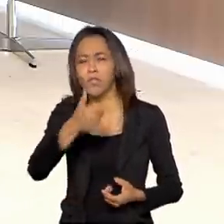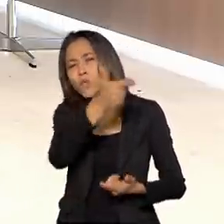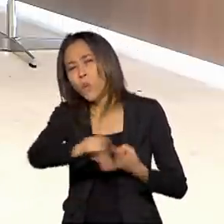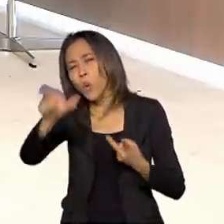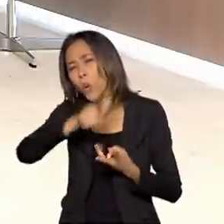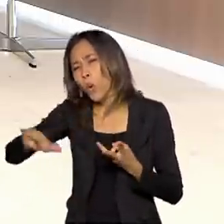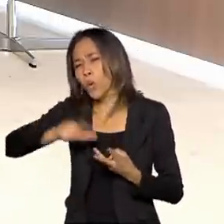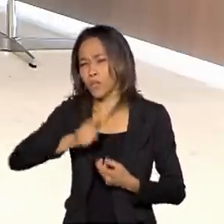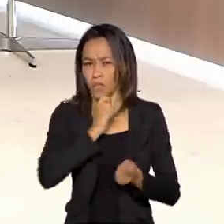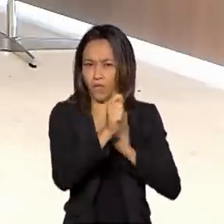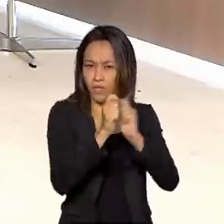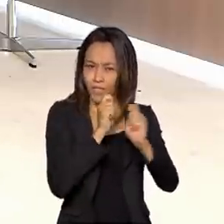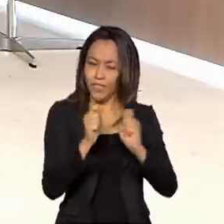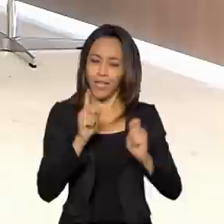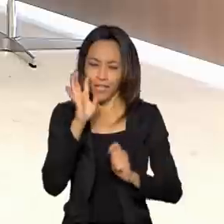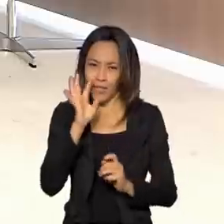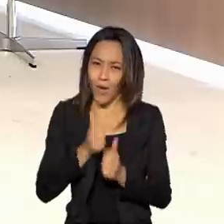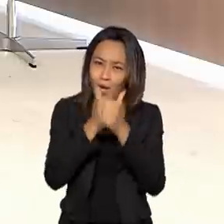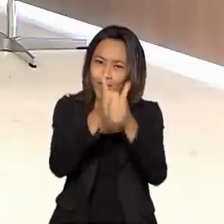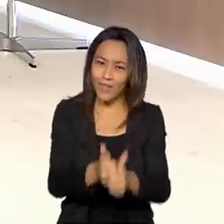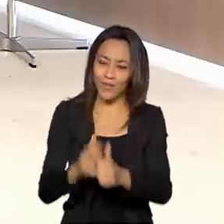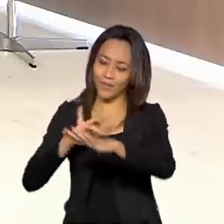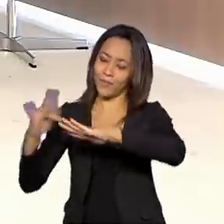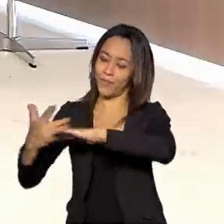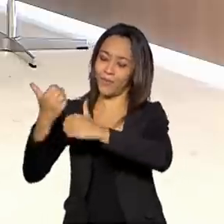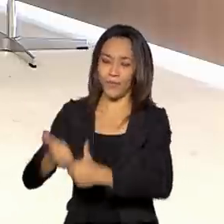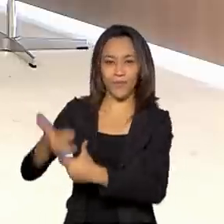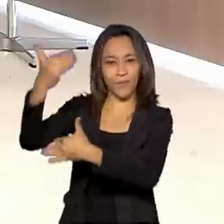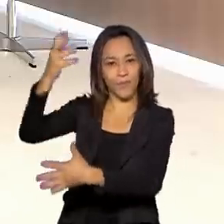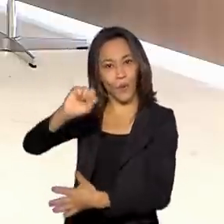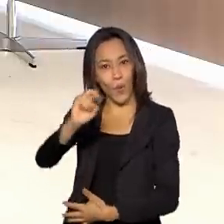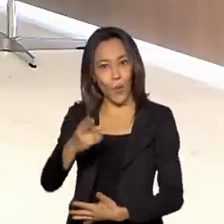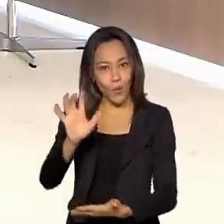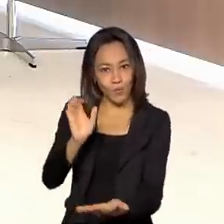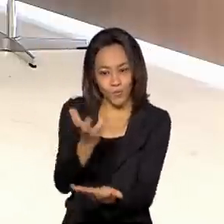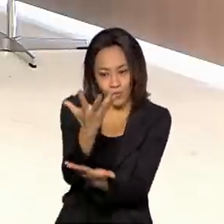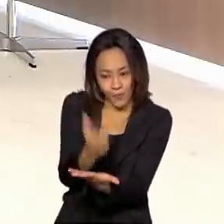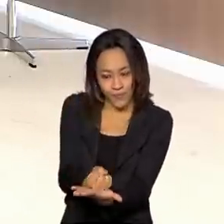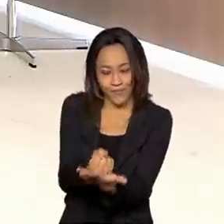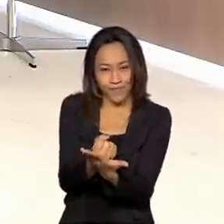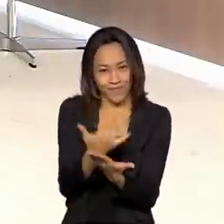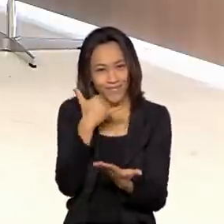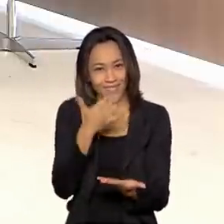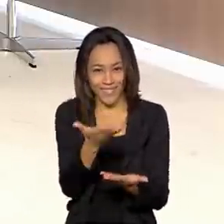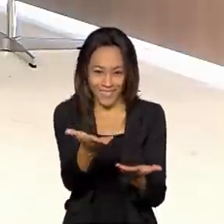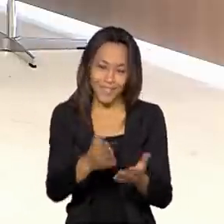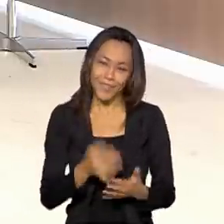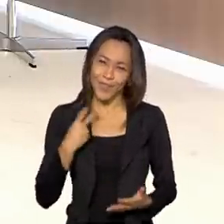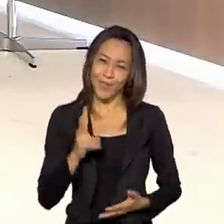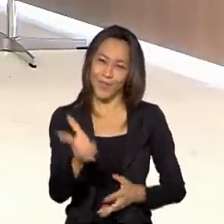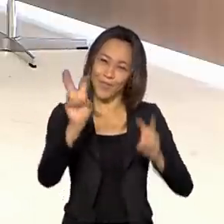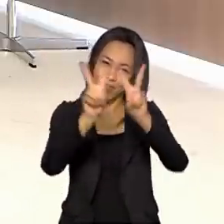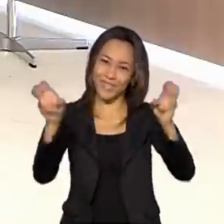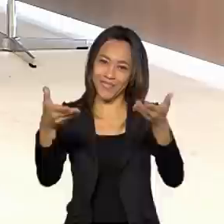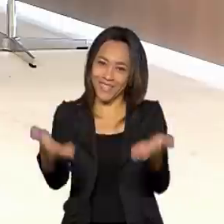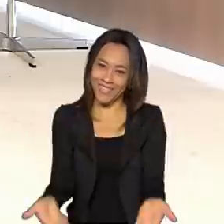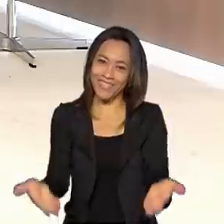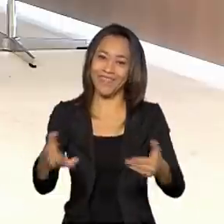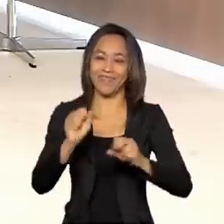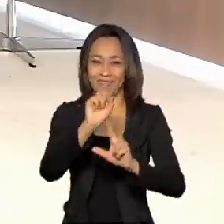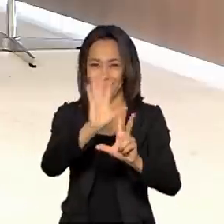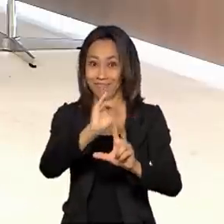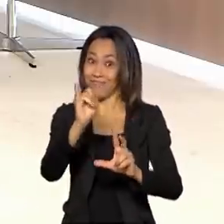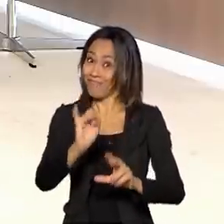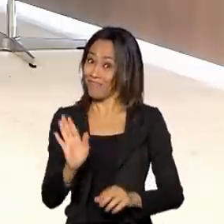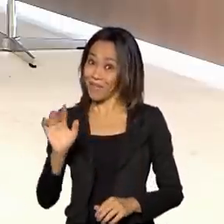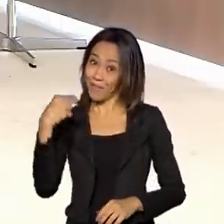entrevistas, é só acompanhar as nossas redes sociais ou baixar o TV Brasil Play. E o Brasil continua em Pauta aqui na TV Brasil.